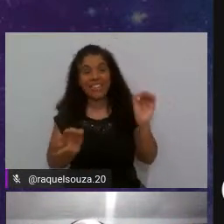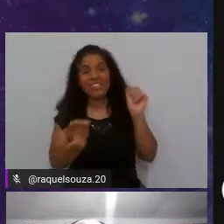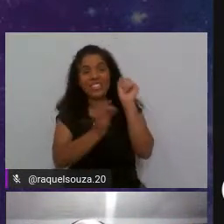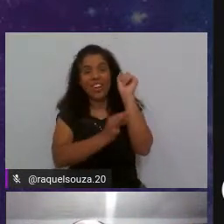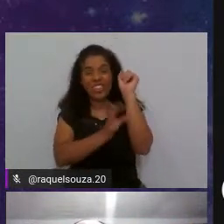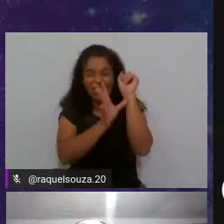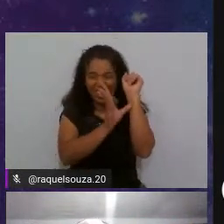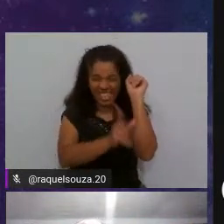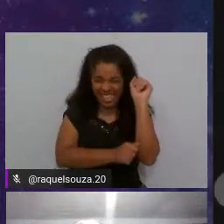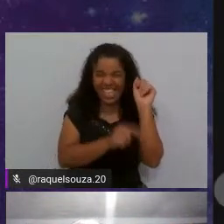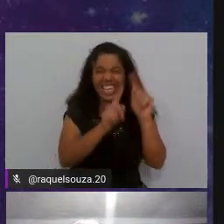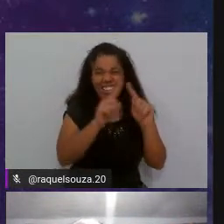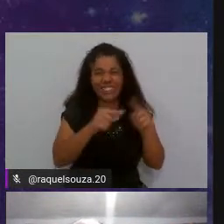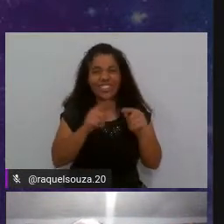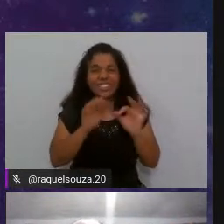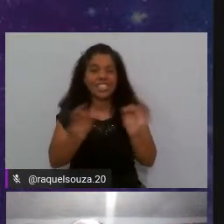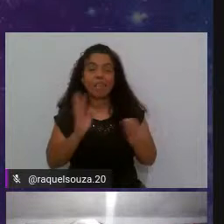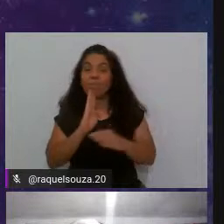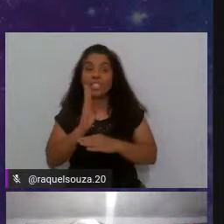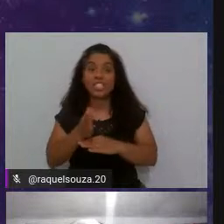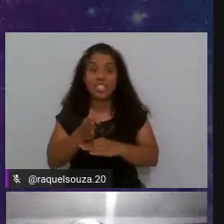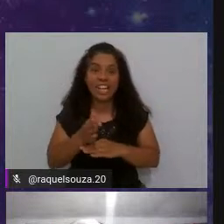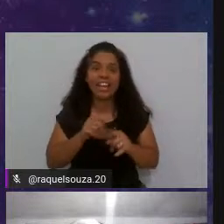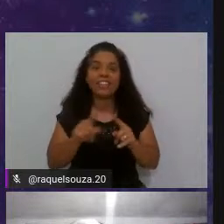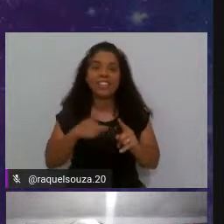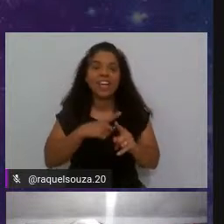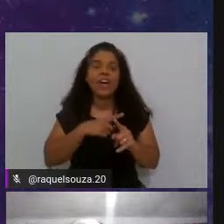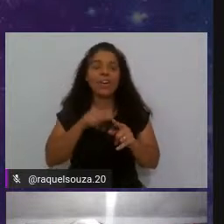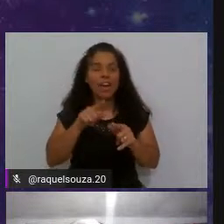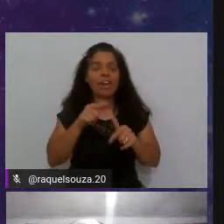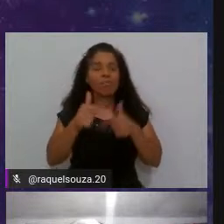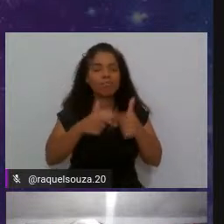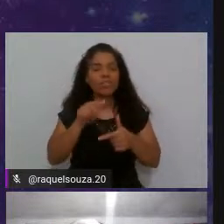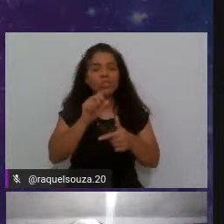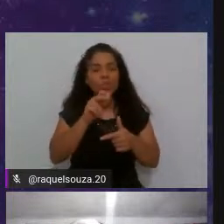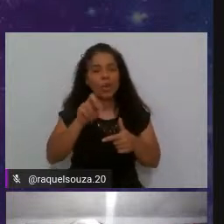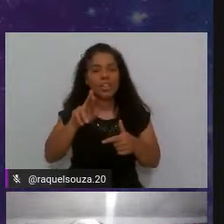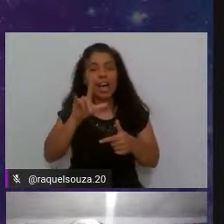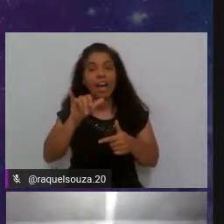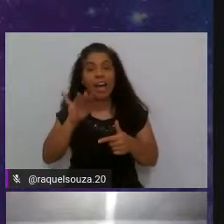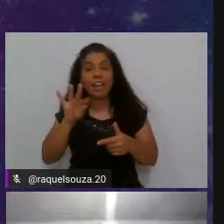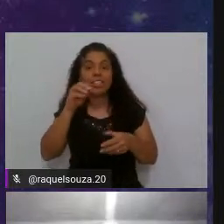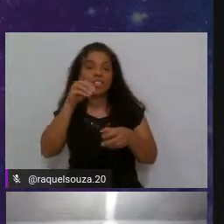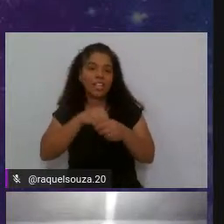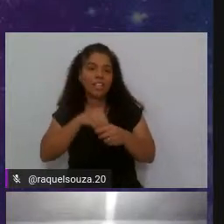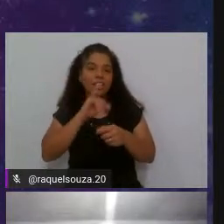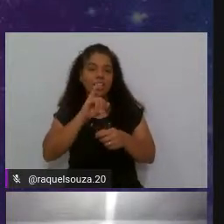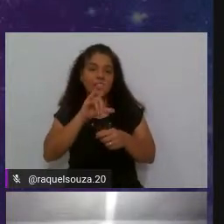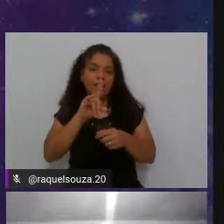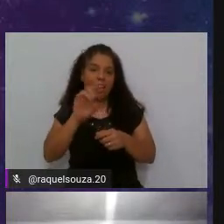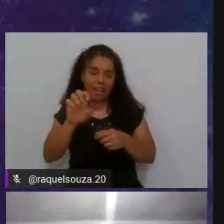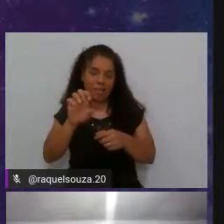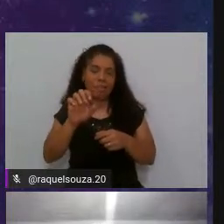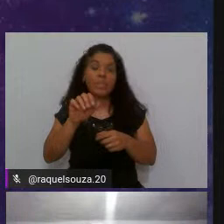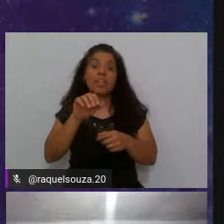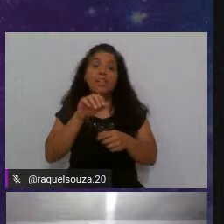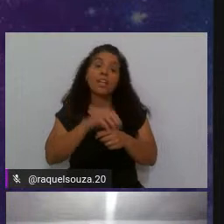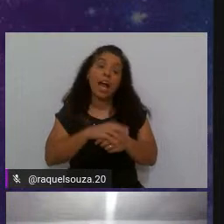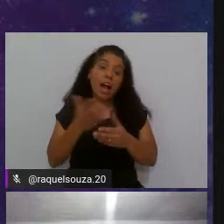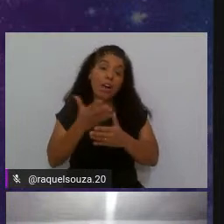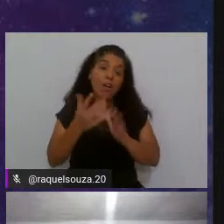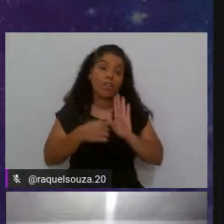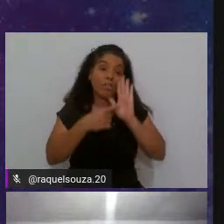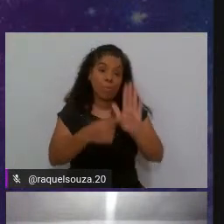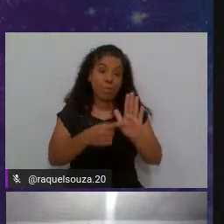então esse é o trabalho do sonar lint dentro da IDE aí agora eu vou mostrar pra